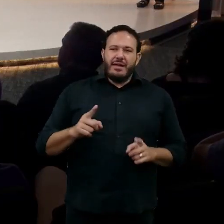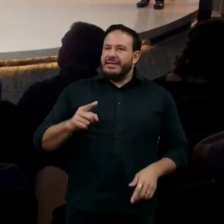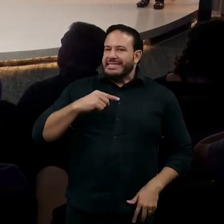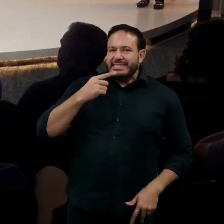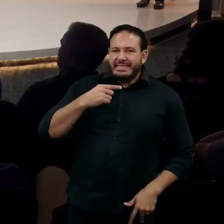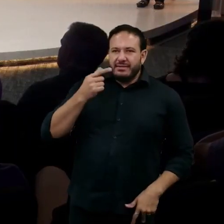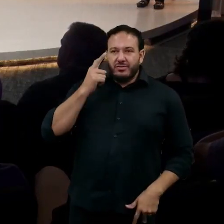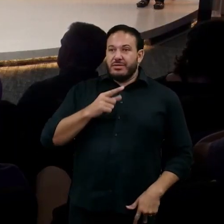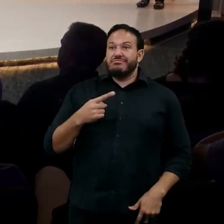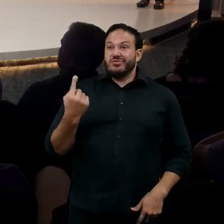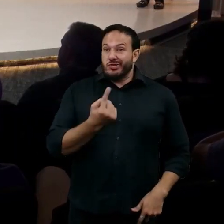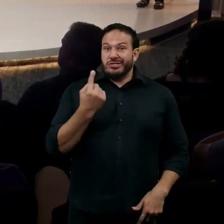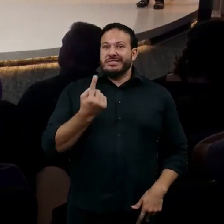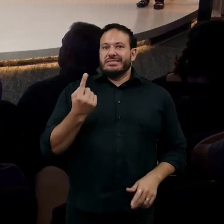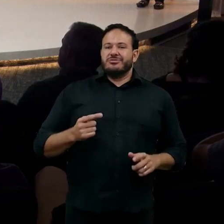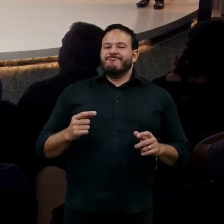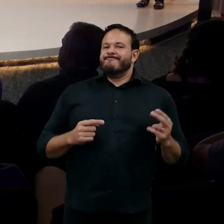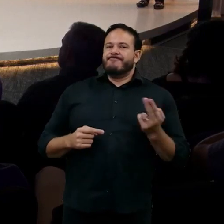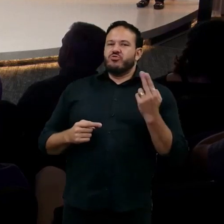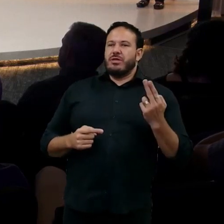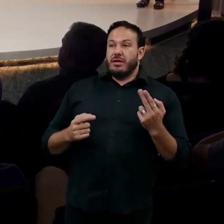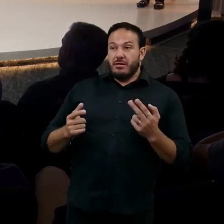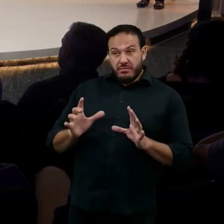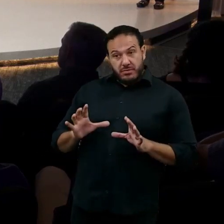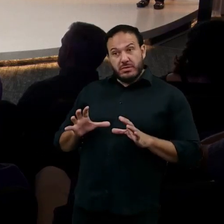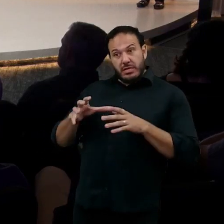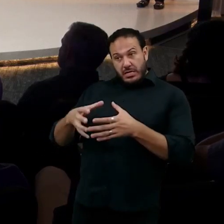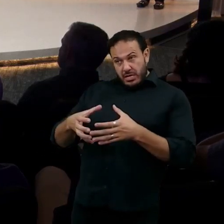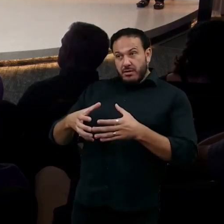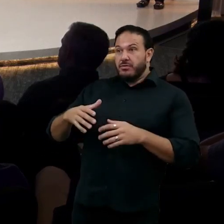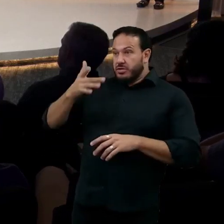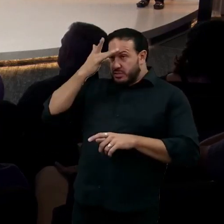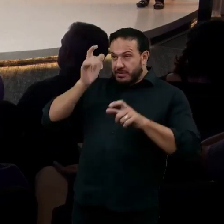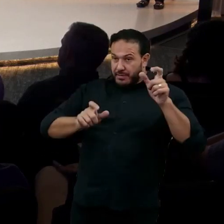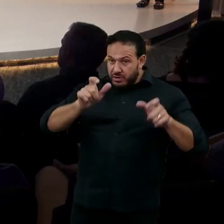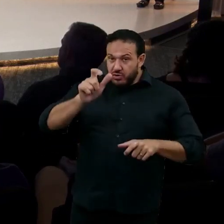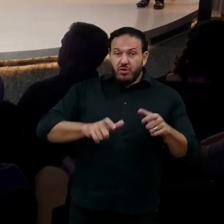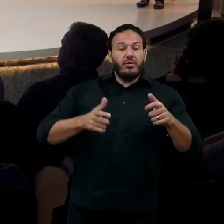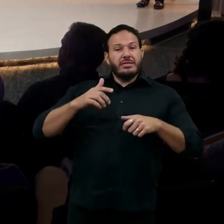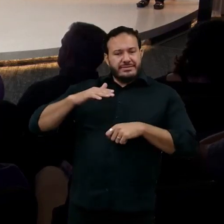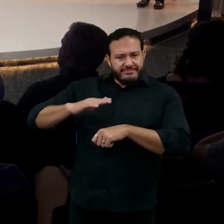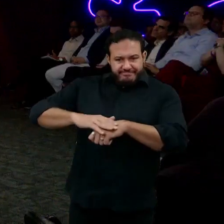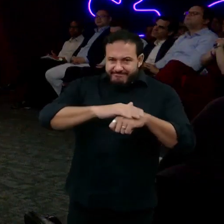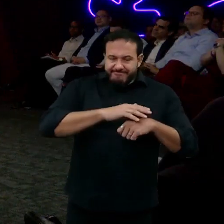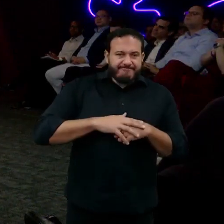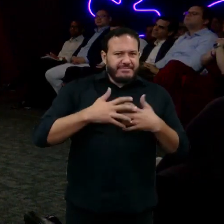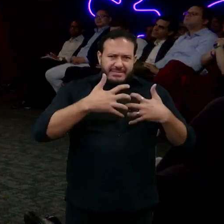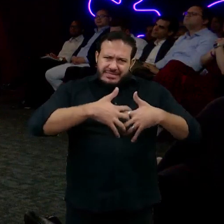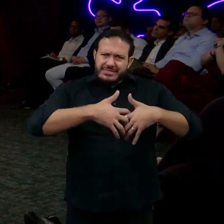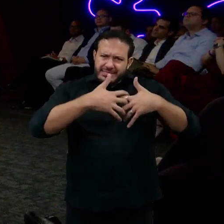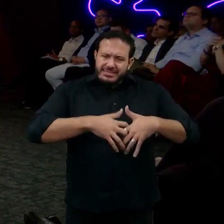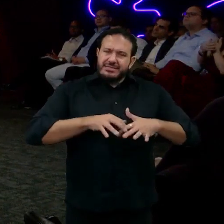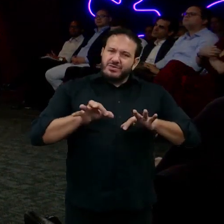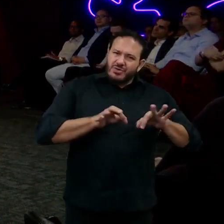sozinho. Temos equipes de pessoas em casa desenvolvendo os cursos que nós temos que precisam de um psicólogo,